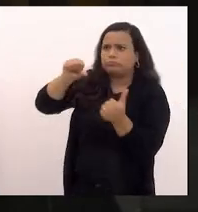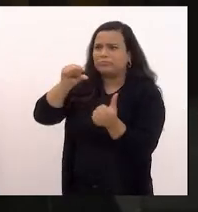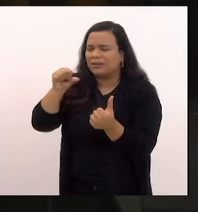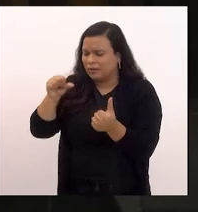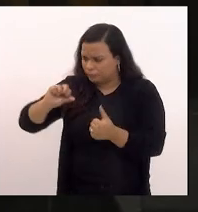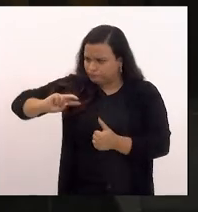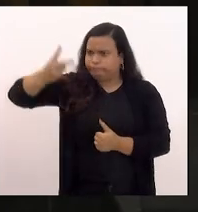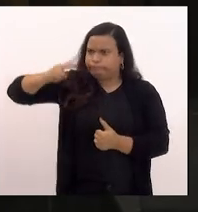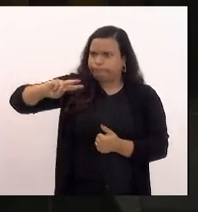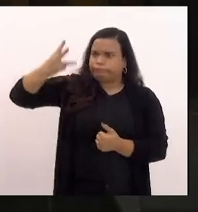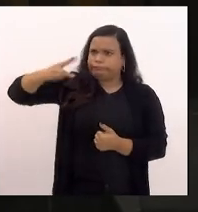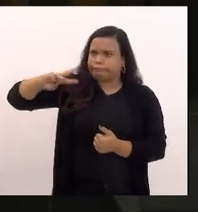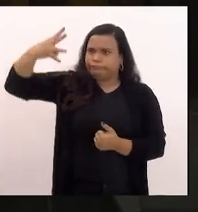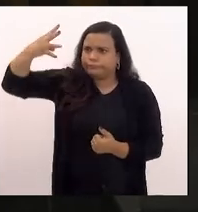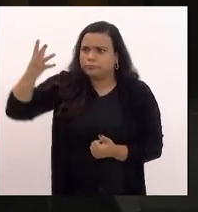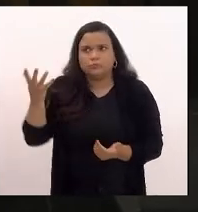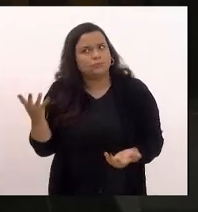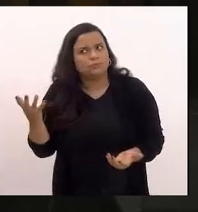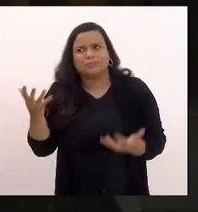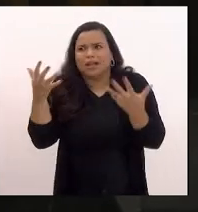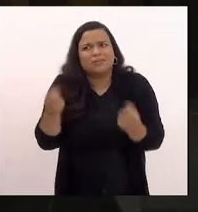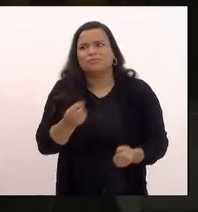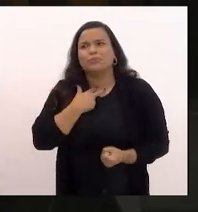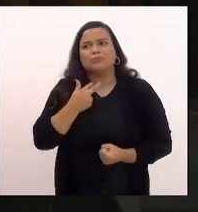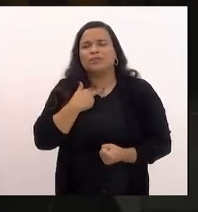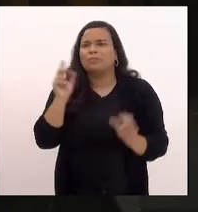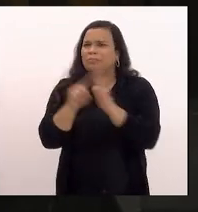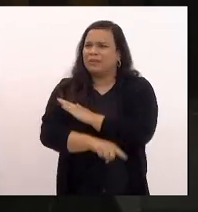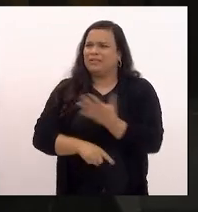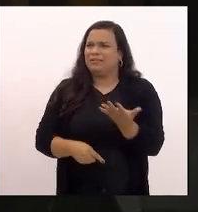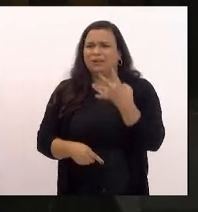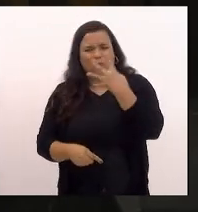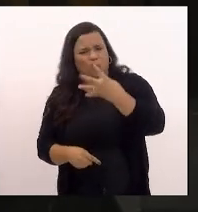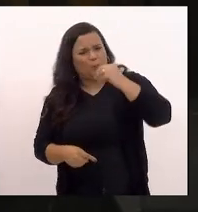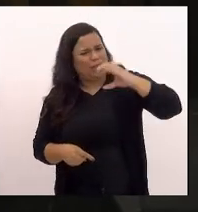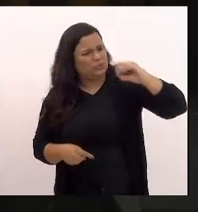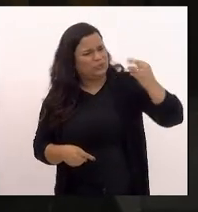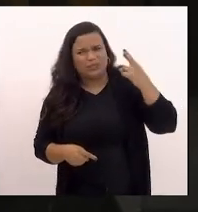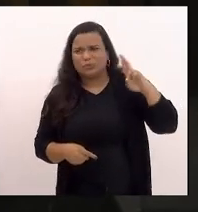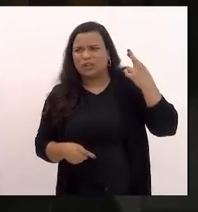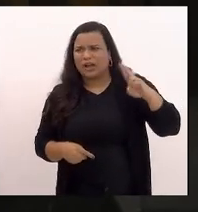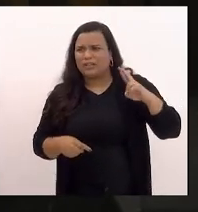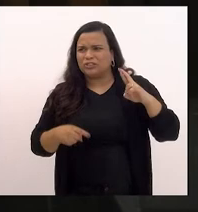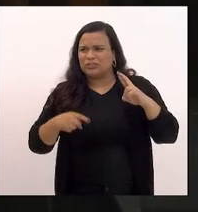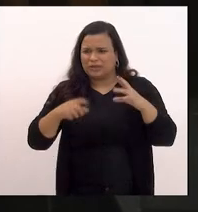medida inaceitável que a gente se pergunta como é que pode 400 reais uma bola de basquete